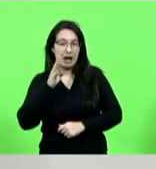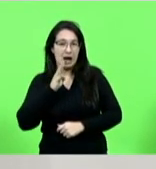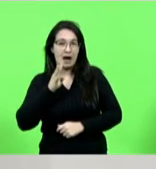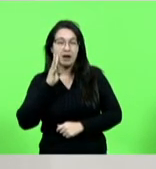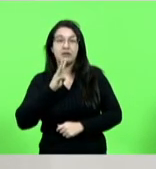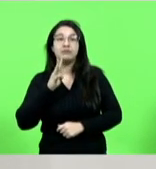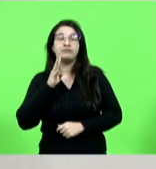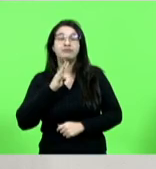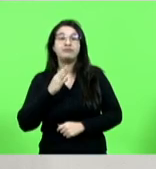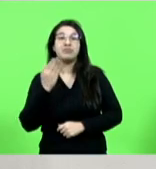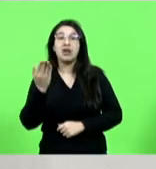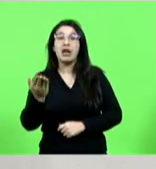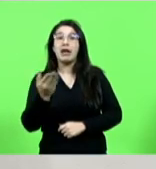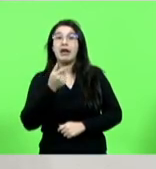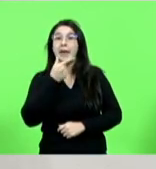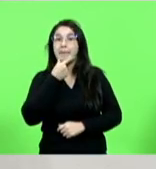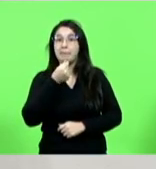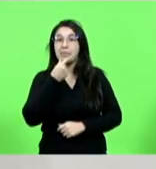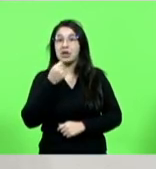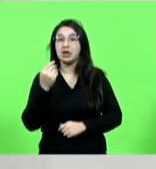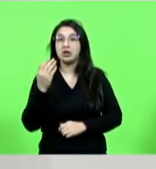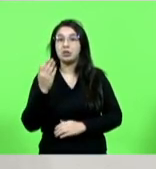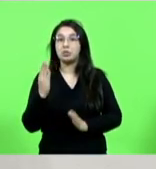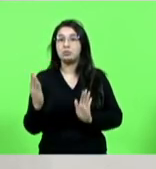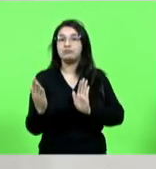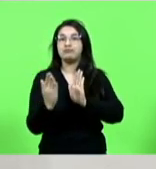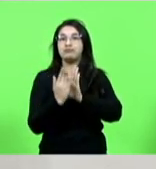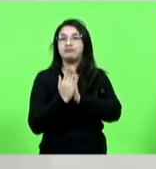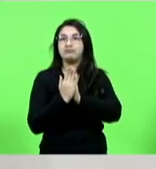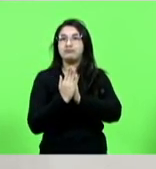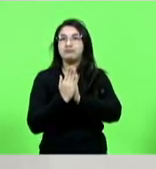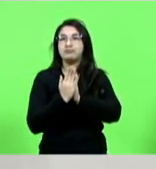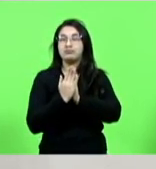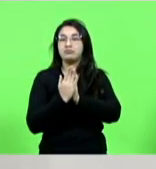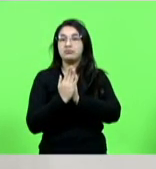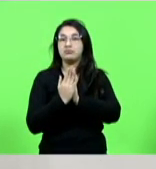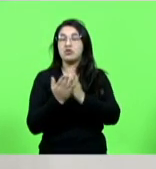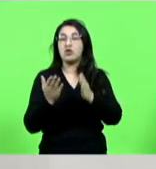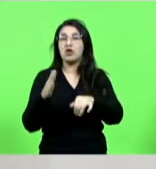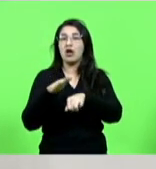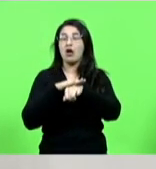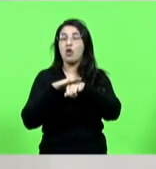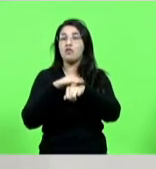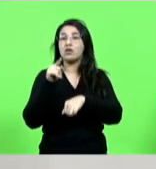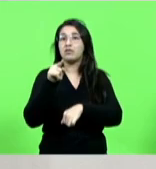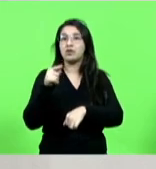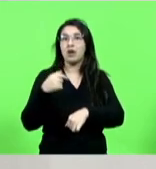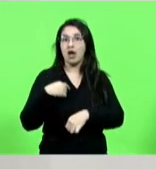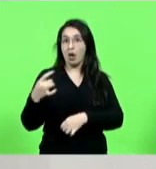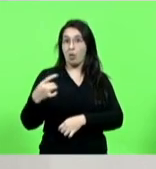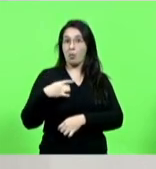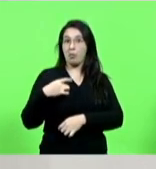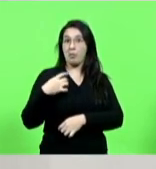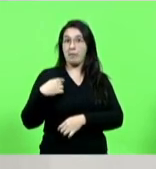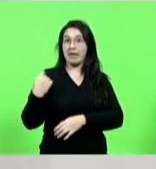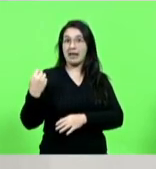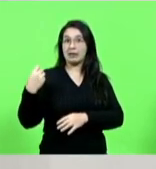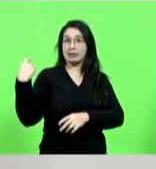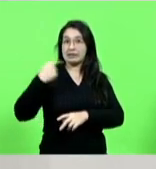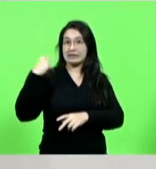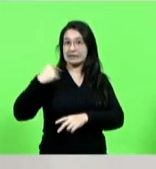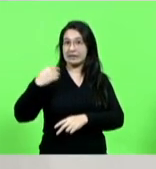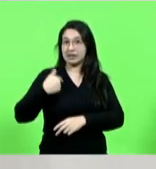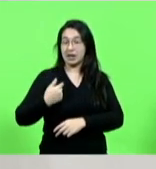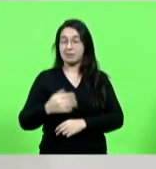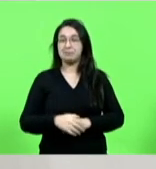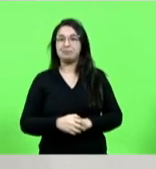e esse menino chegou, eu queria falar contigo, eu falei, poxa, me agredi de novo, tu